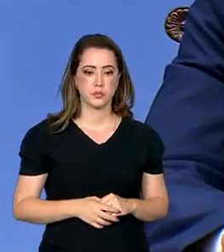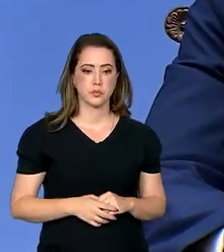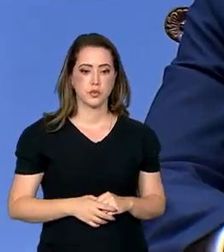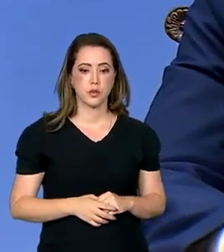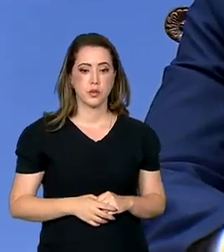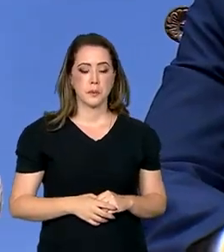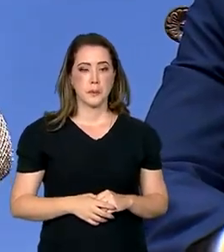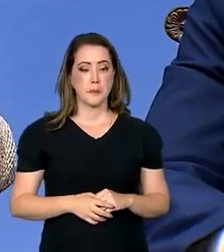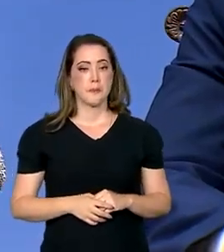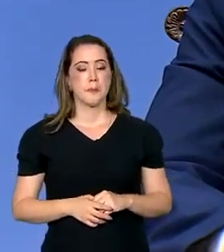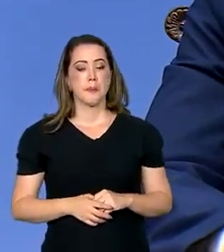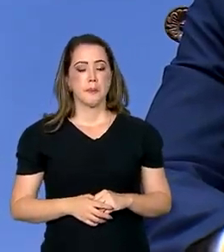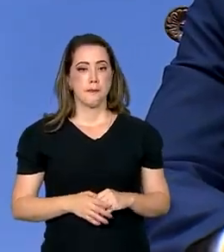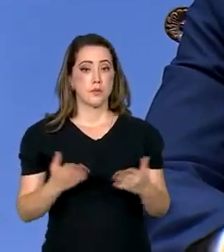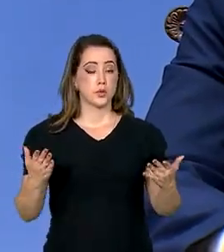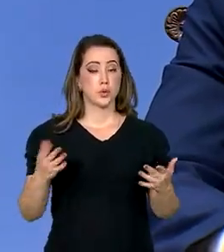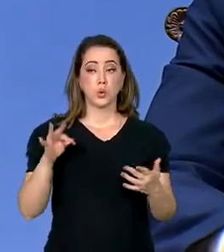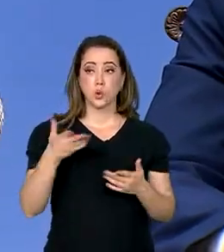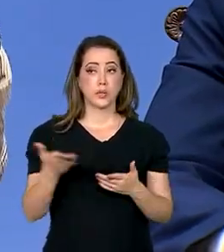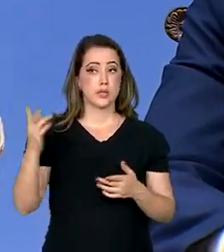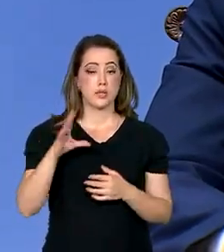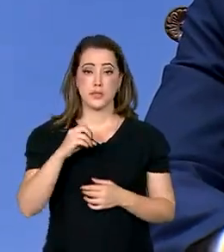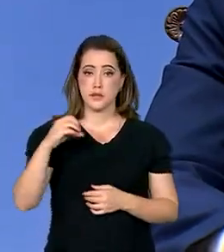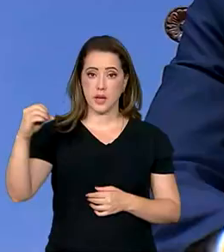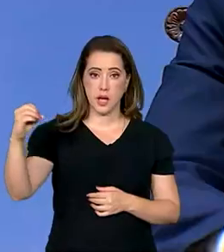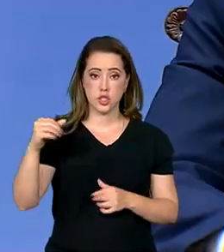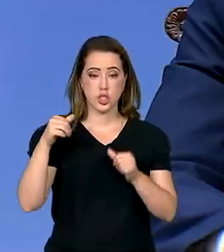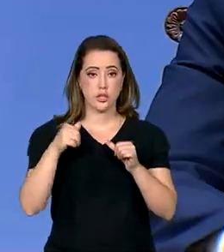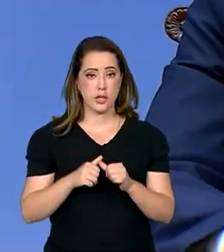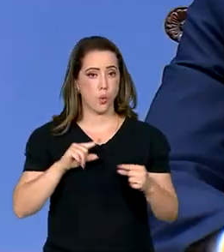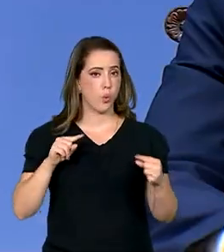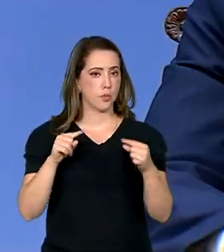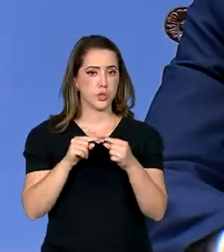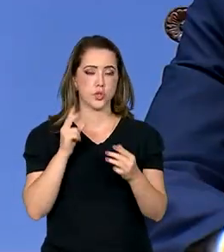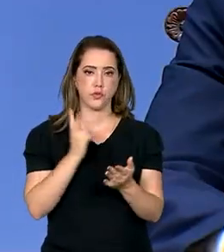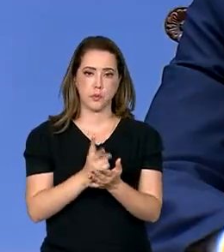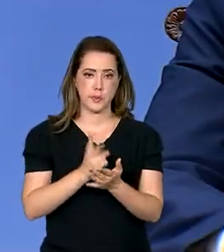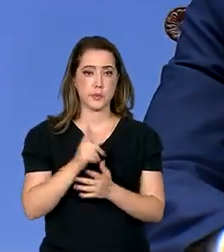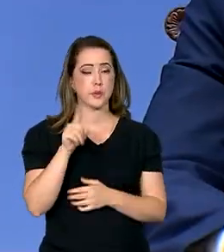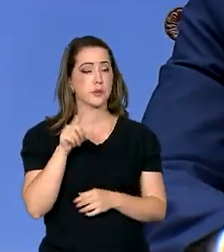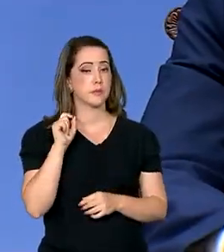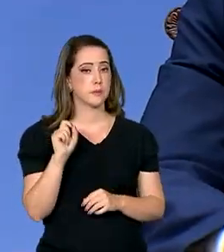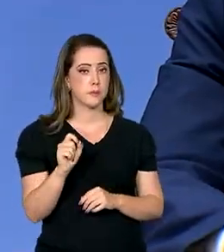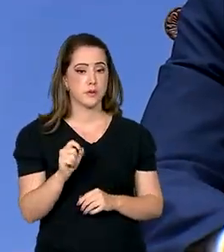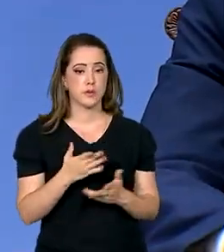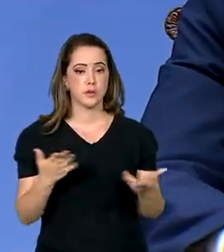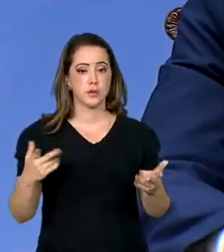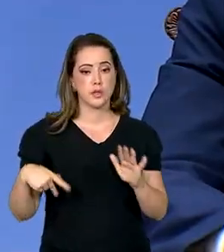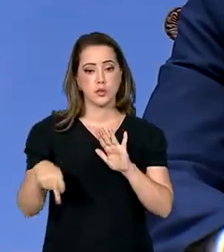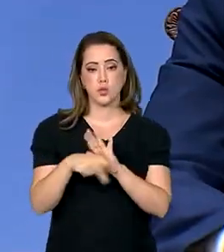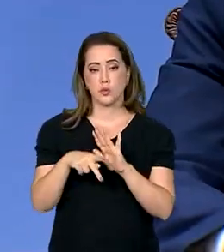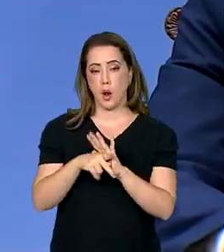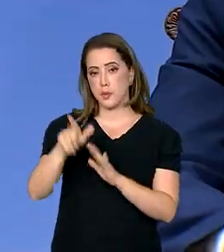exercício está dentro de um, digamos, está sob um guarda-chuva, que é o que os próprios